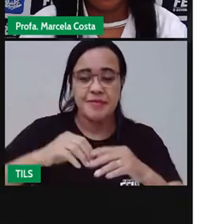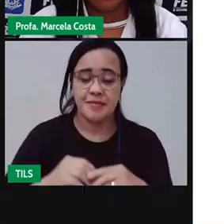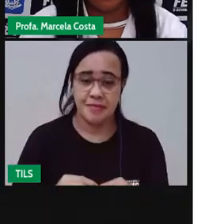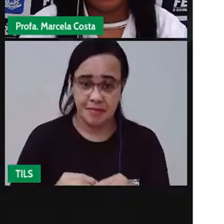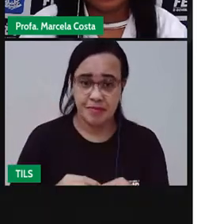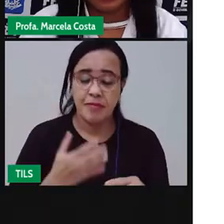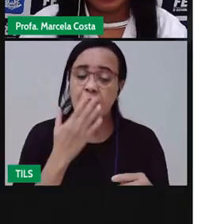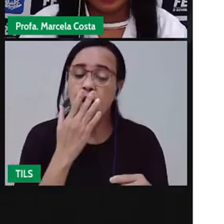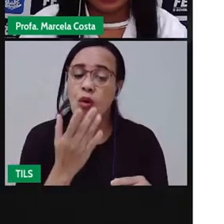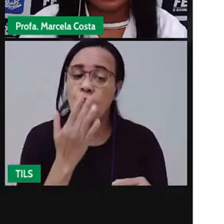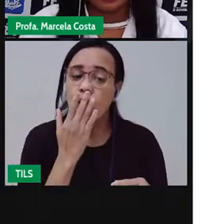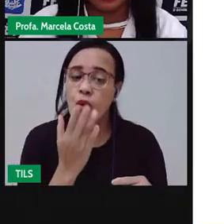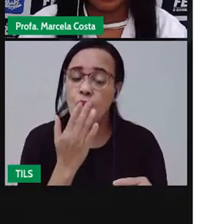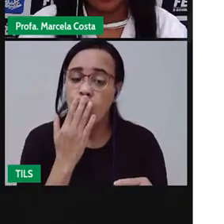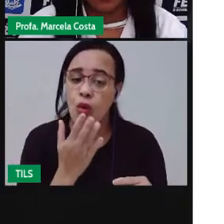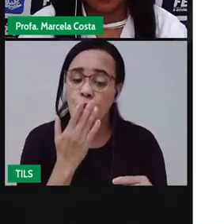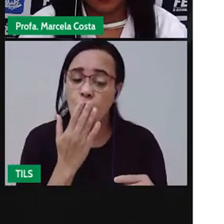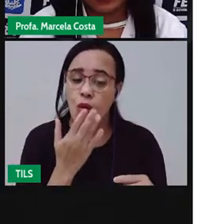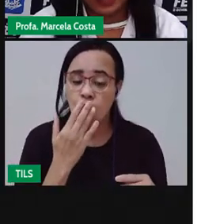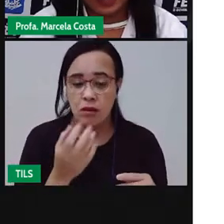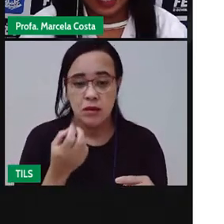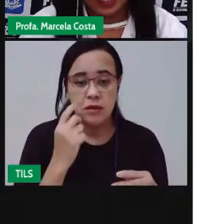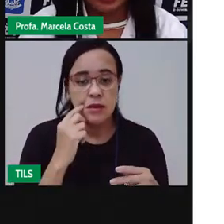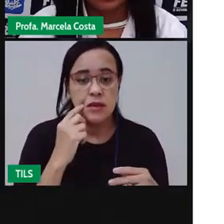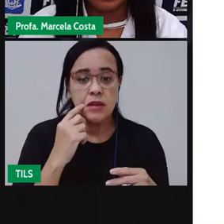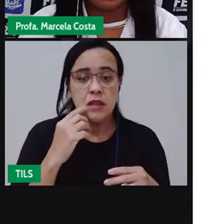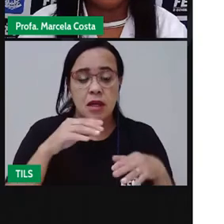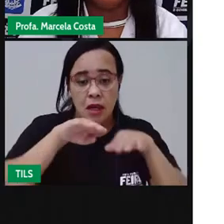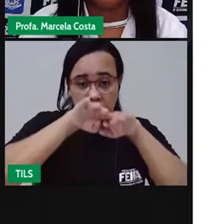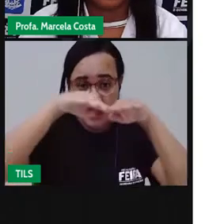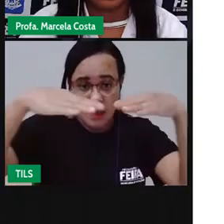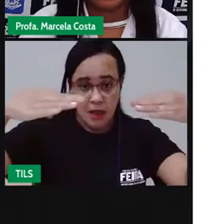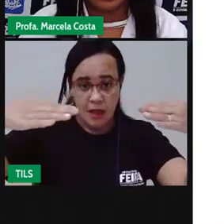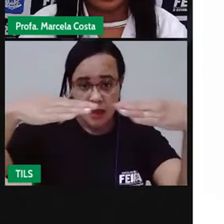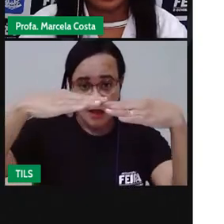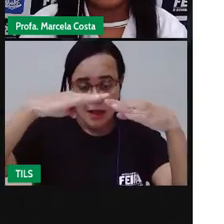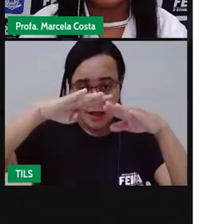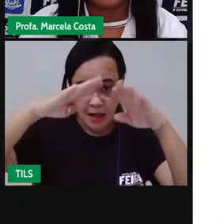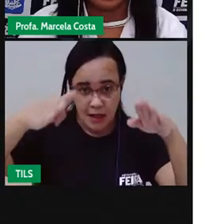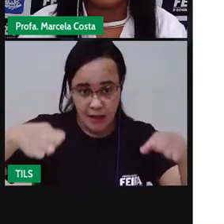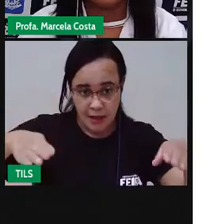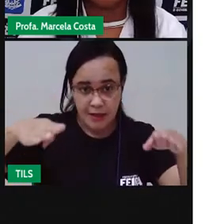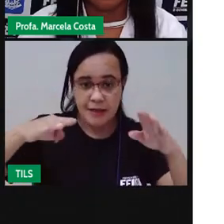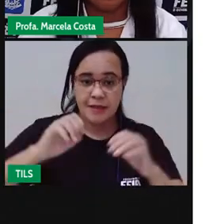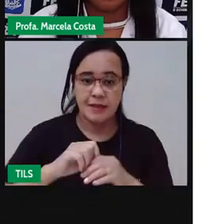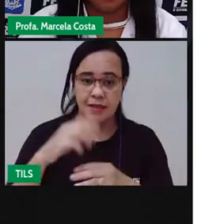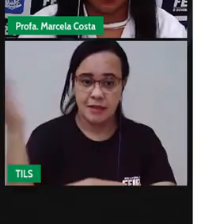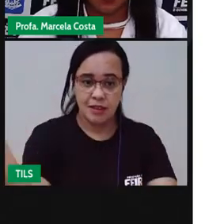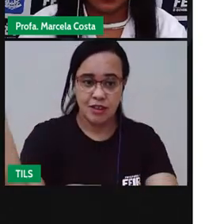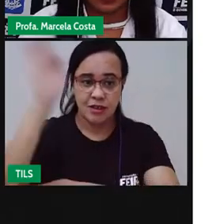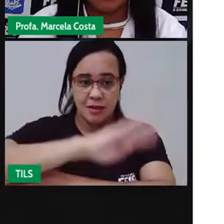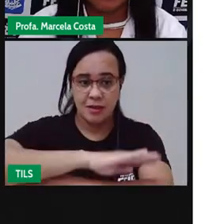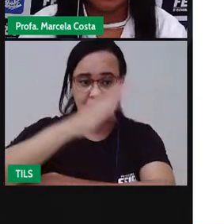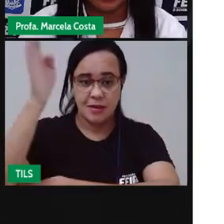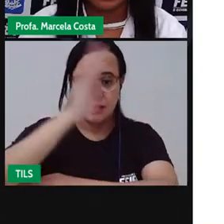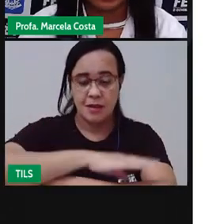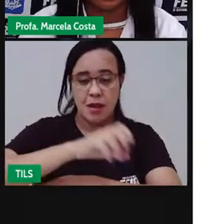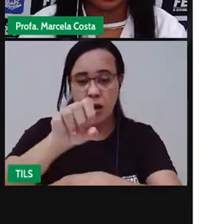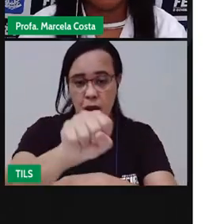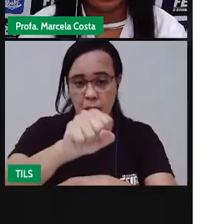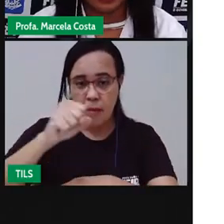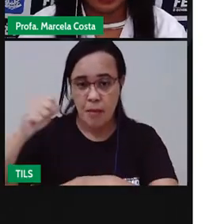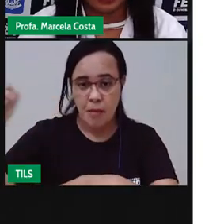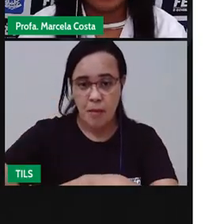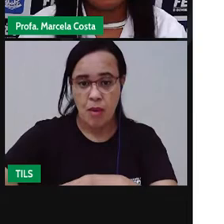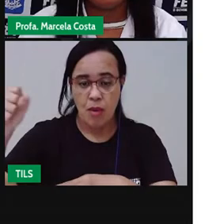Viu a cor da casa, o telhado, viu as janelas, a porta, né?